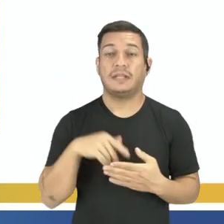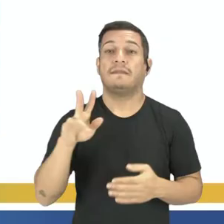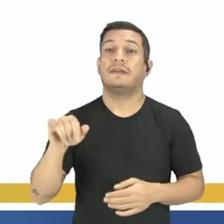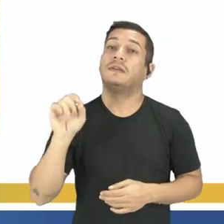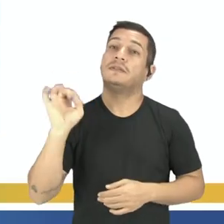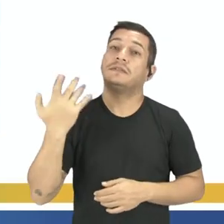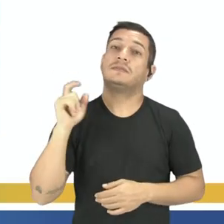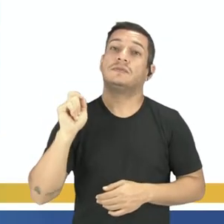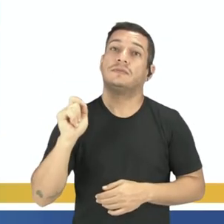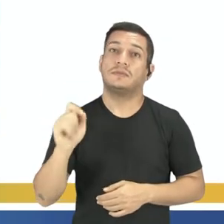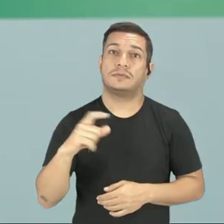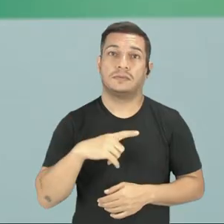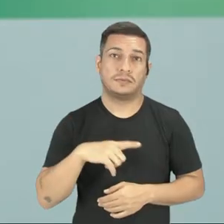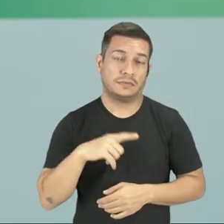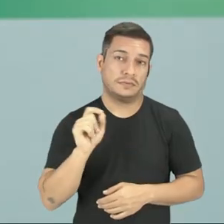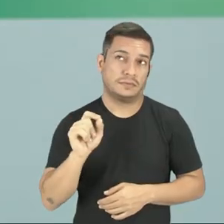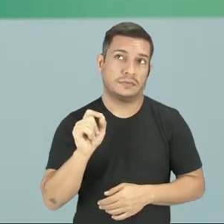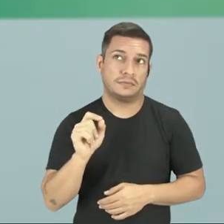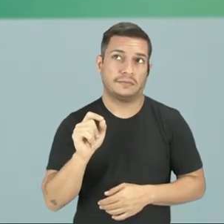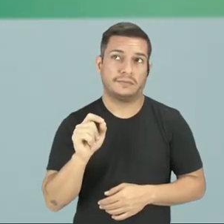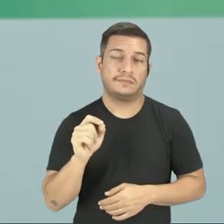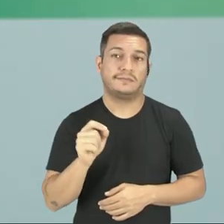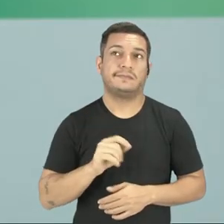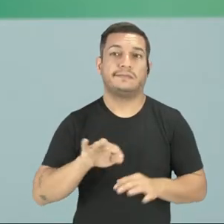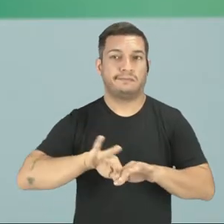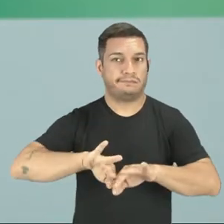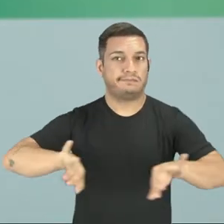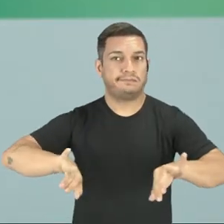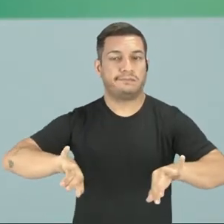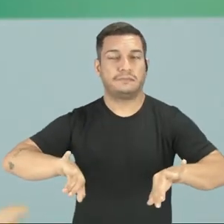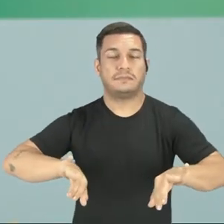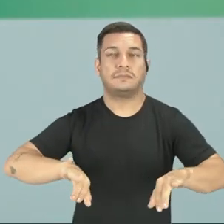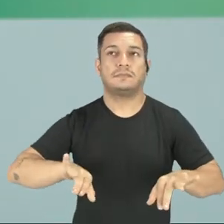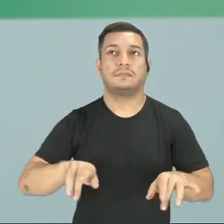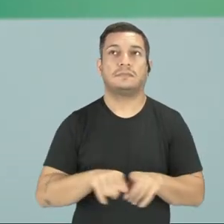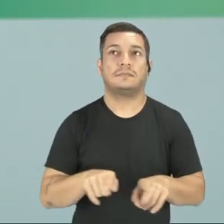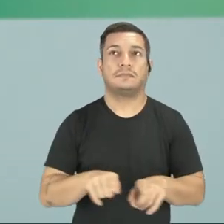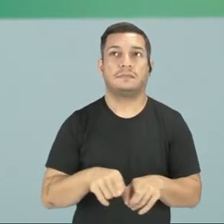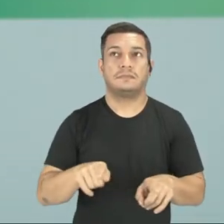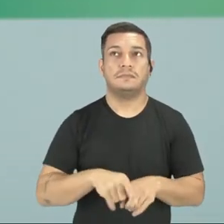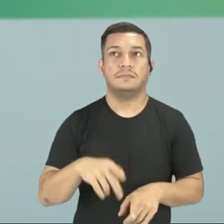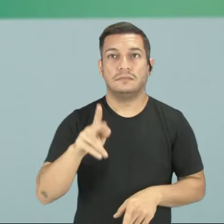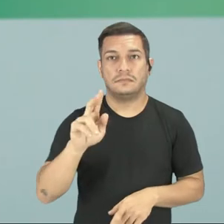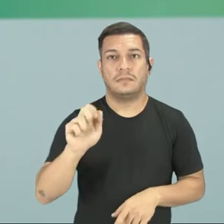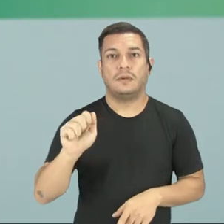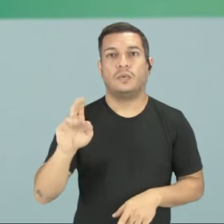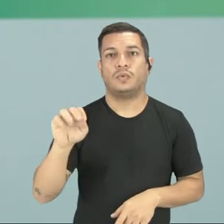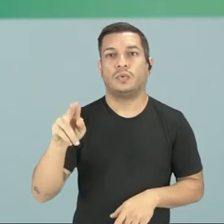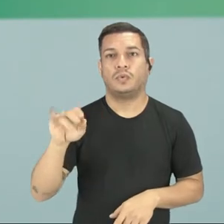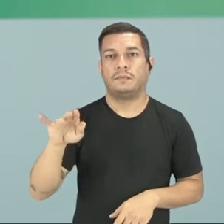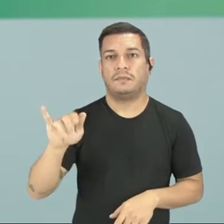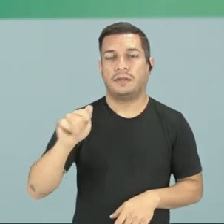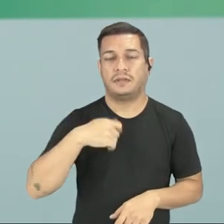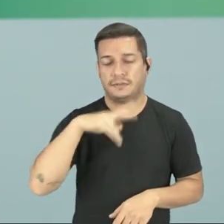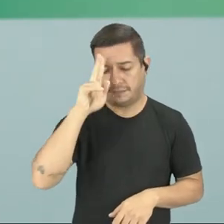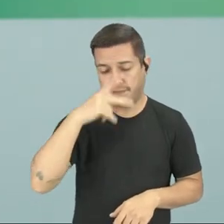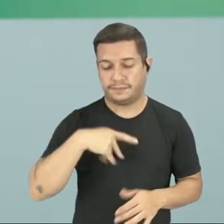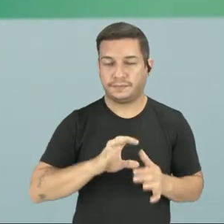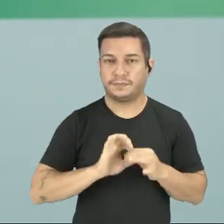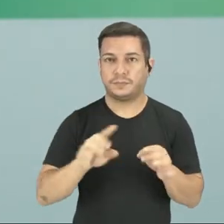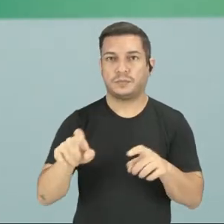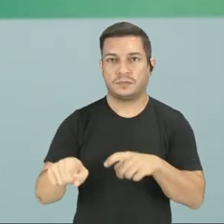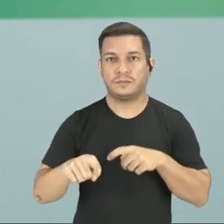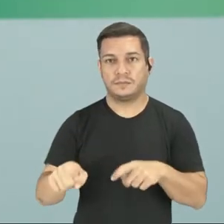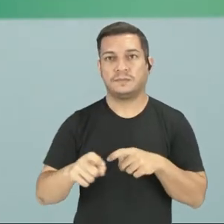haver uma certa divisão e uma autonomia perante as colônias. As colônias vão se tornar